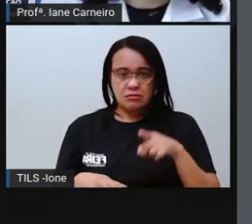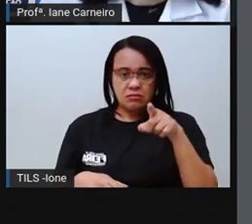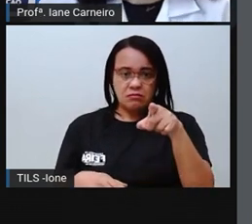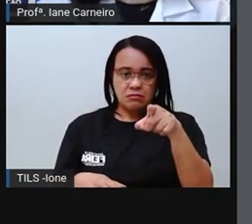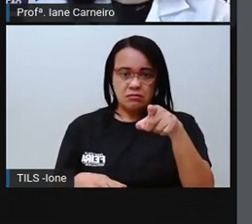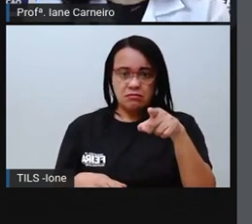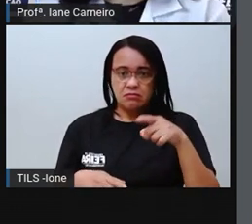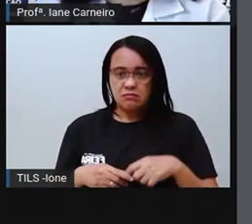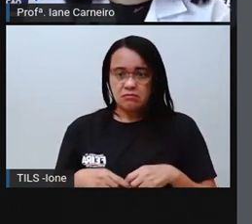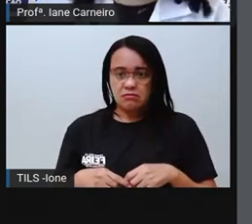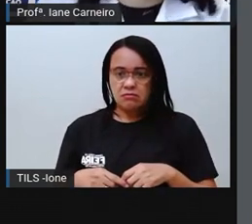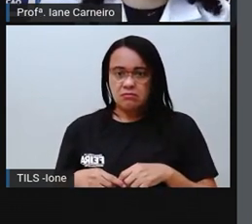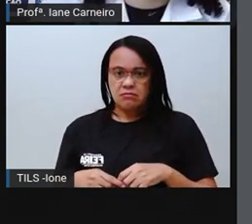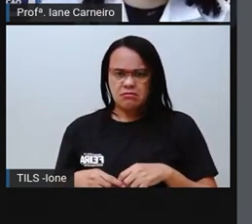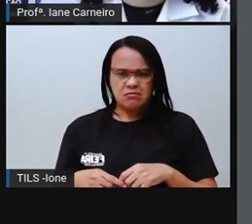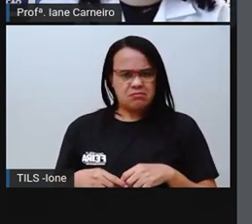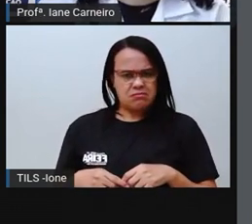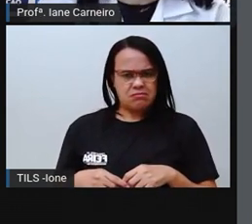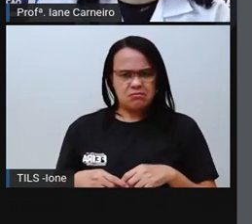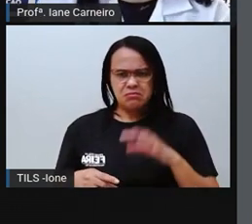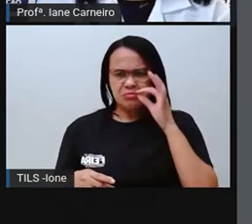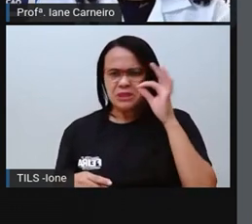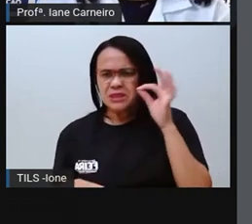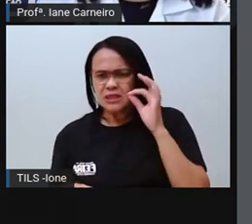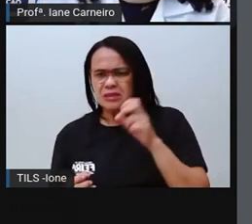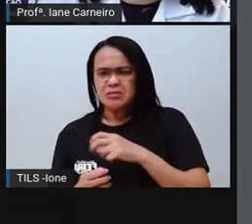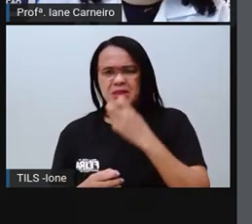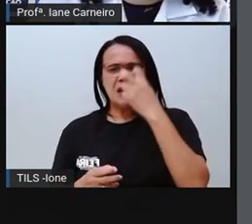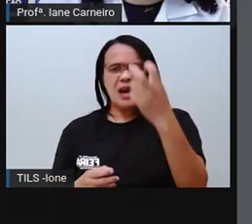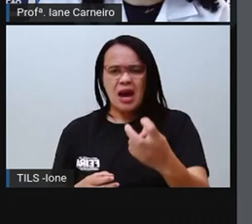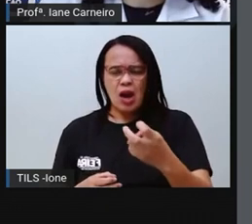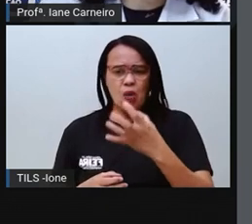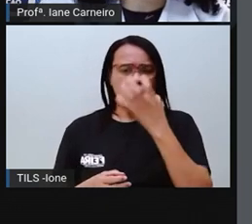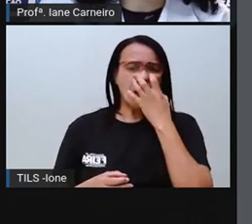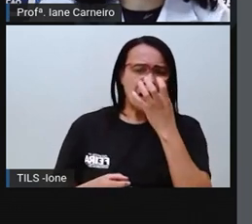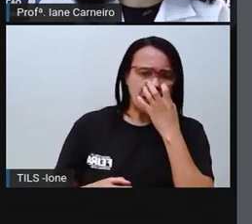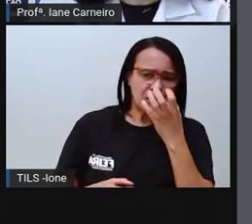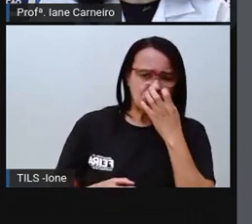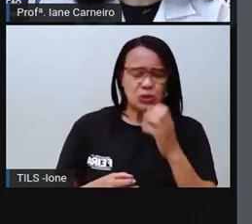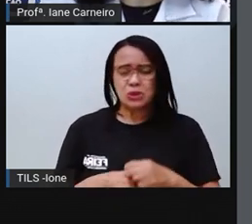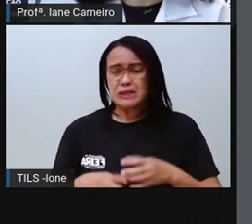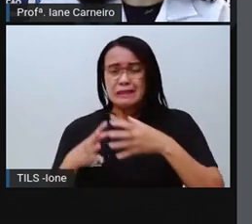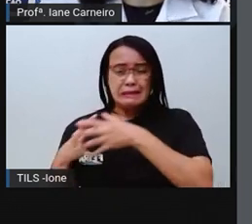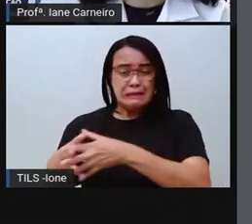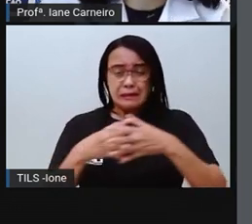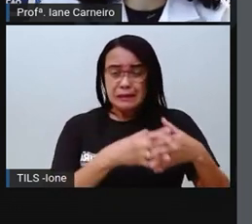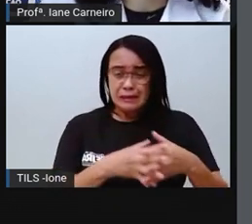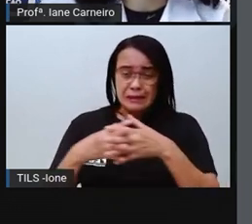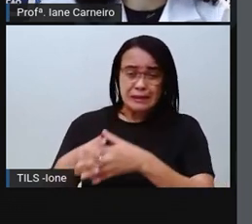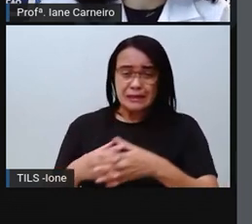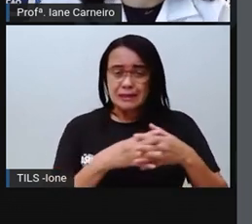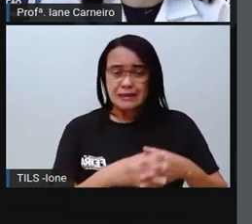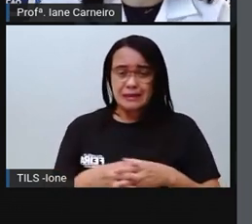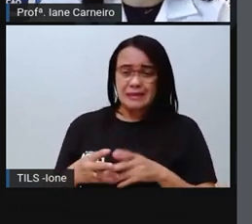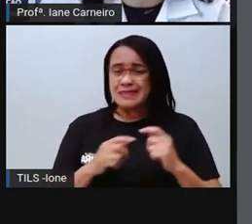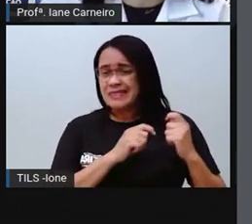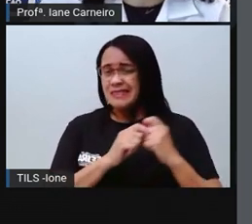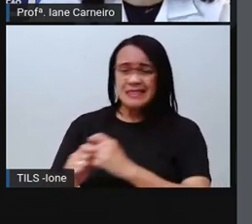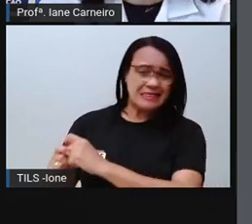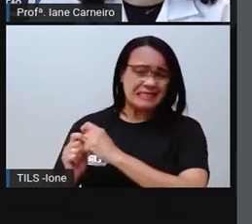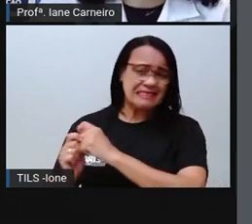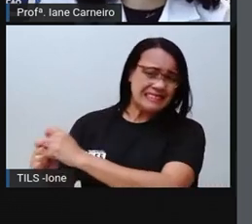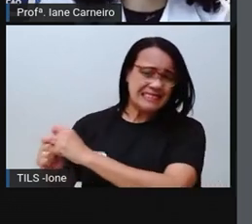Au, miau, que confusão! O vira-lata fedelho arrasta pela corrente o seu dono, aquele